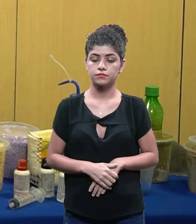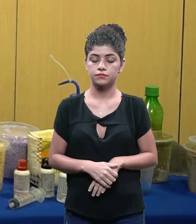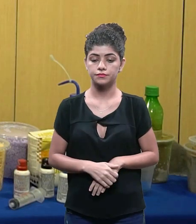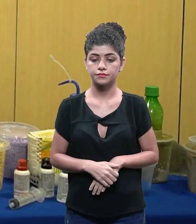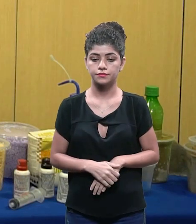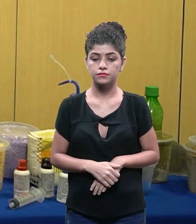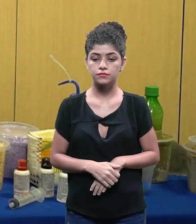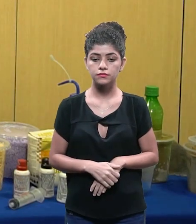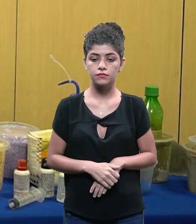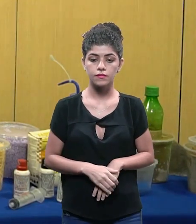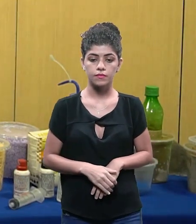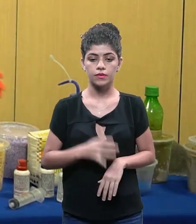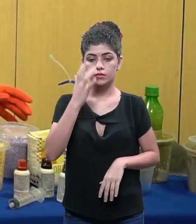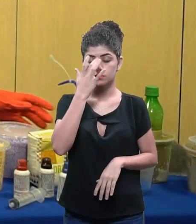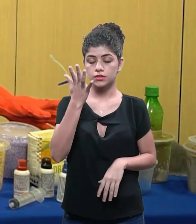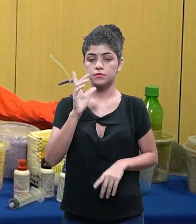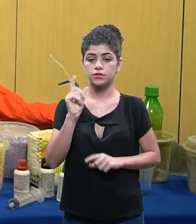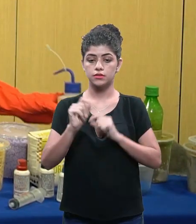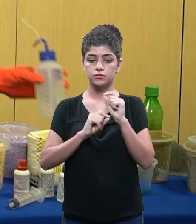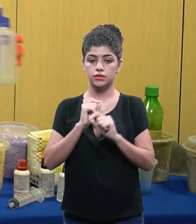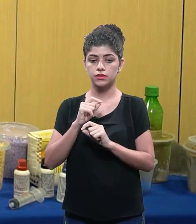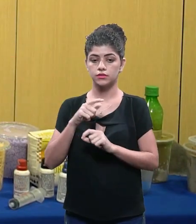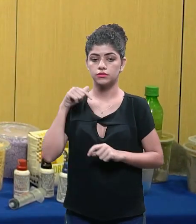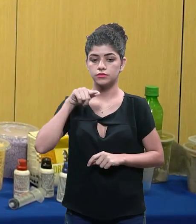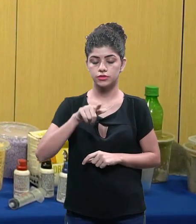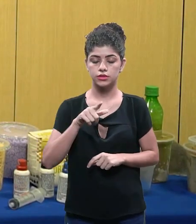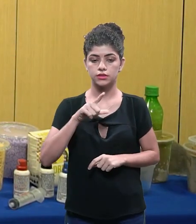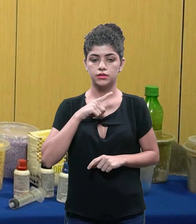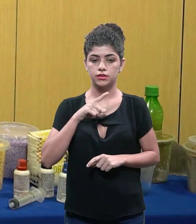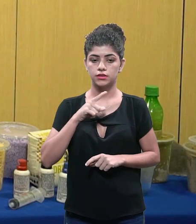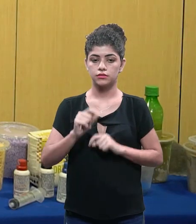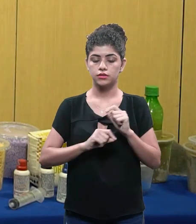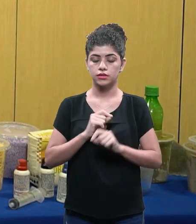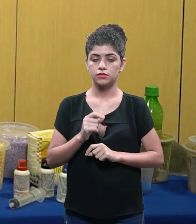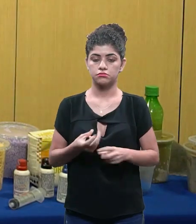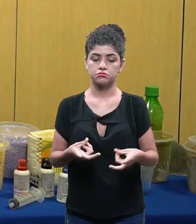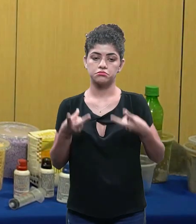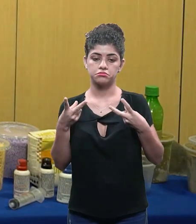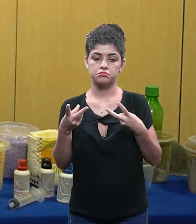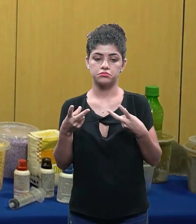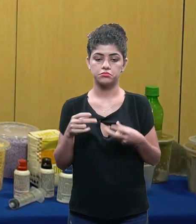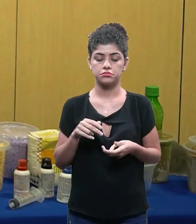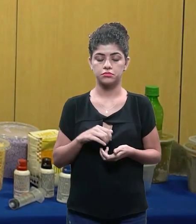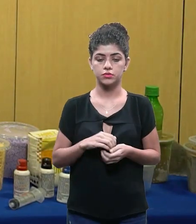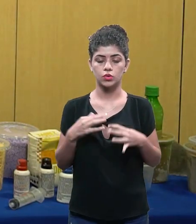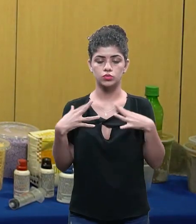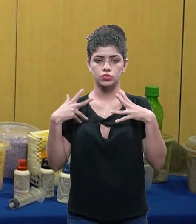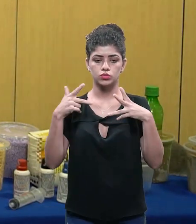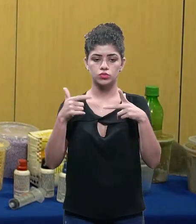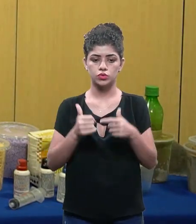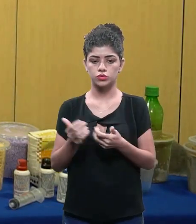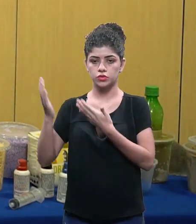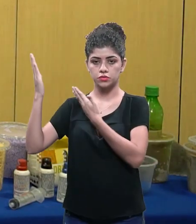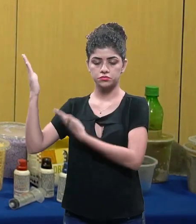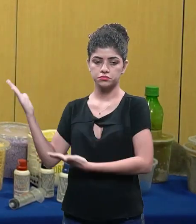Criar elementos de medida. Elementos de medida muito simples são quando você pega elementos reconhecíveis. Ou seja, se